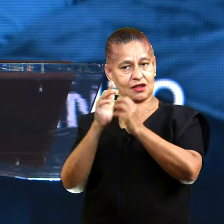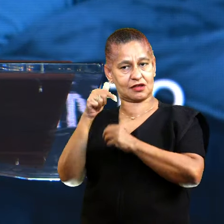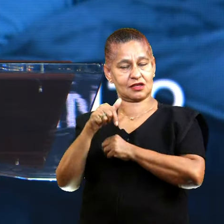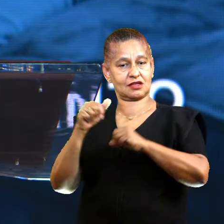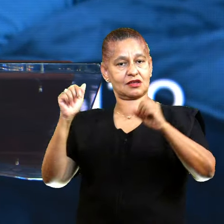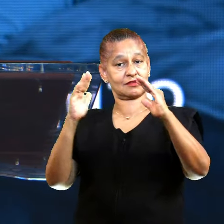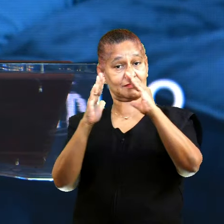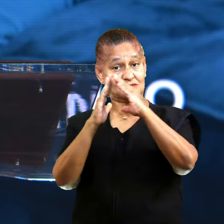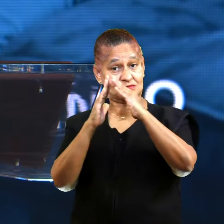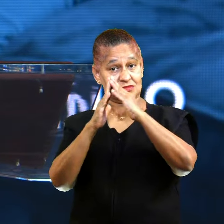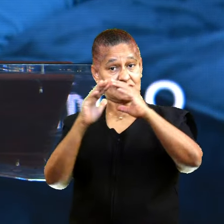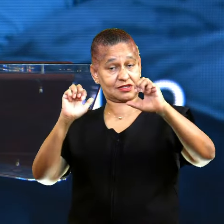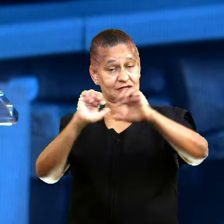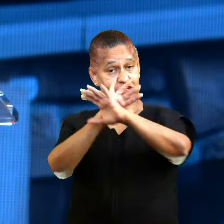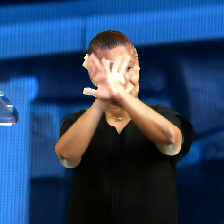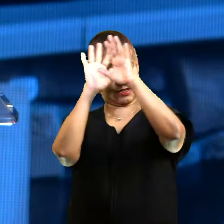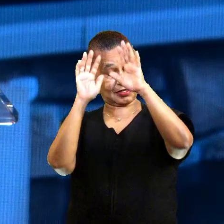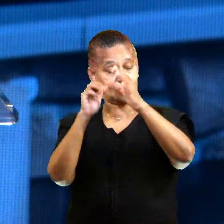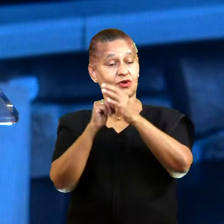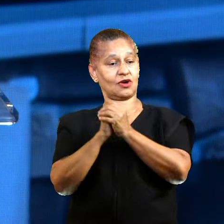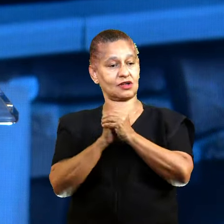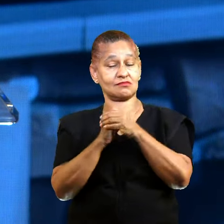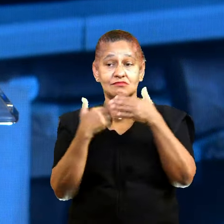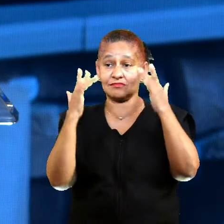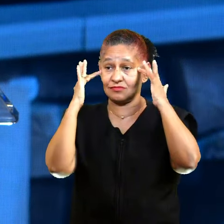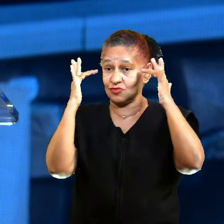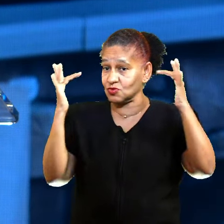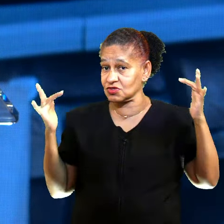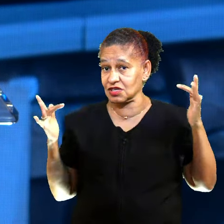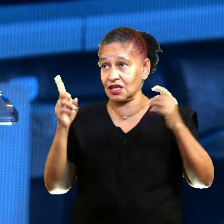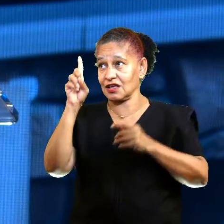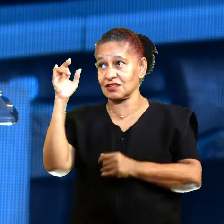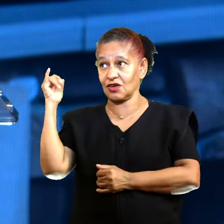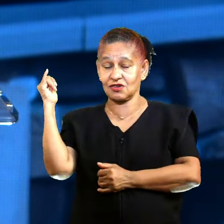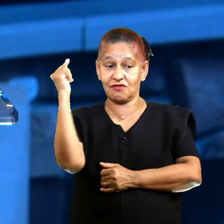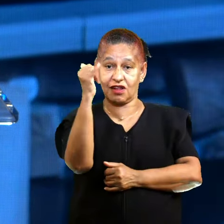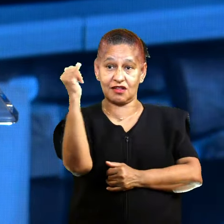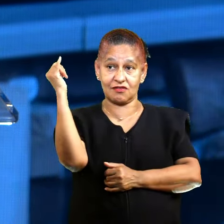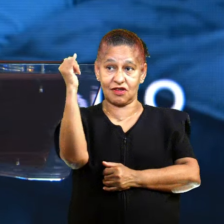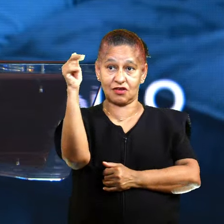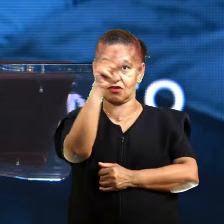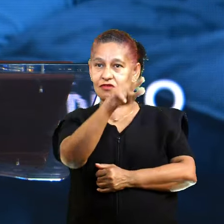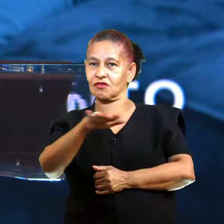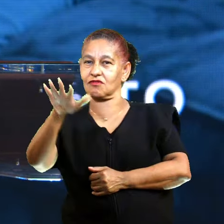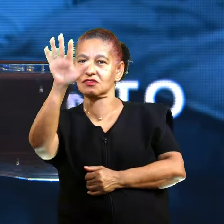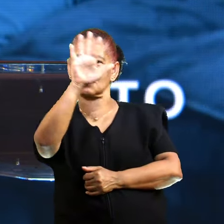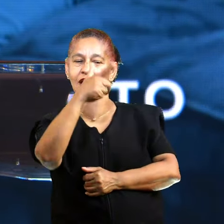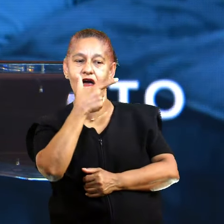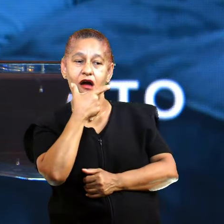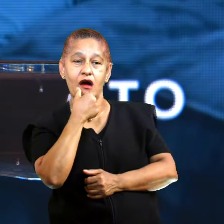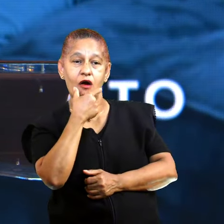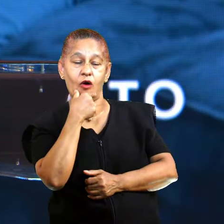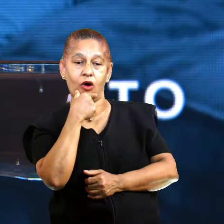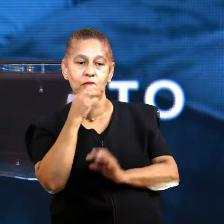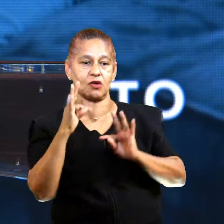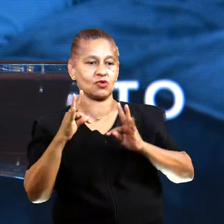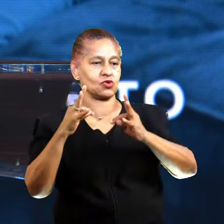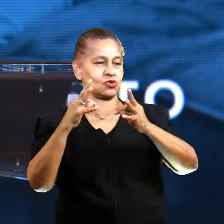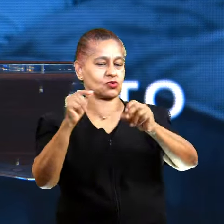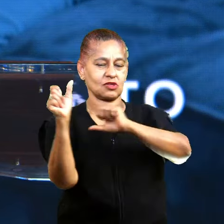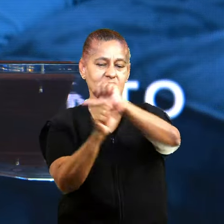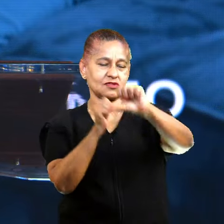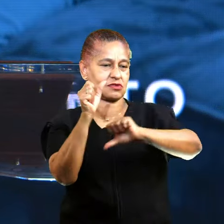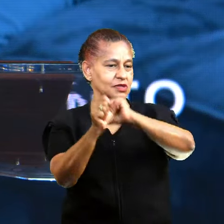casas de glória. Quem sabe Deus está falando hoje com você, homem, que tudo começa na sua